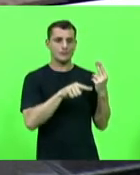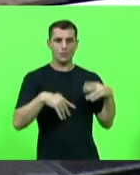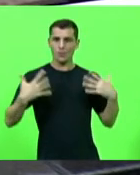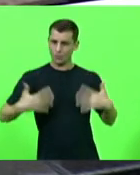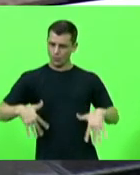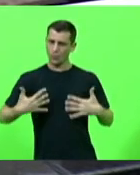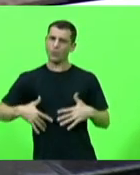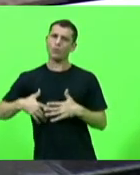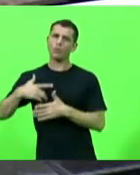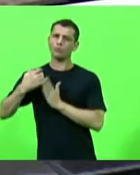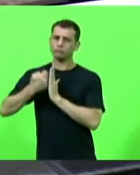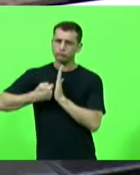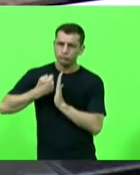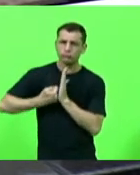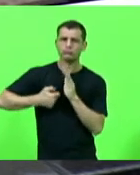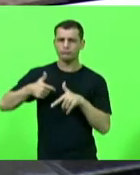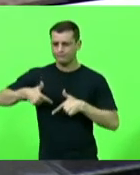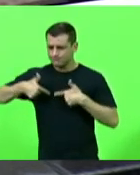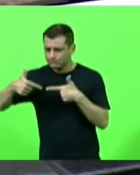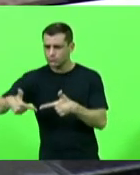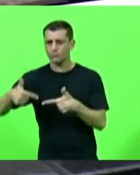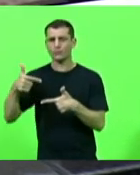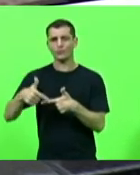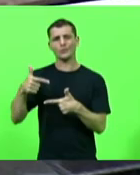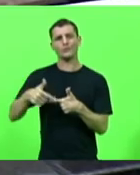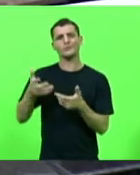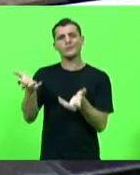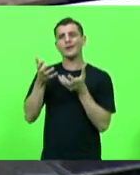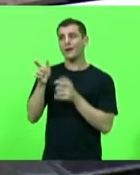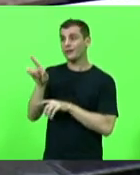e aí eu peço a nossa equipe que por gentileza libere o vídeo